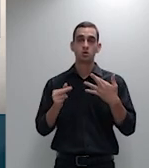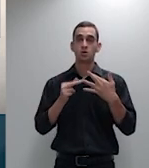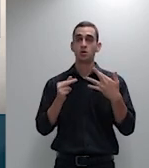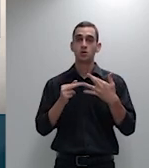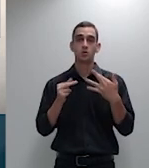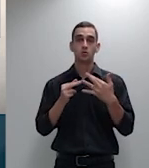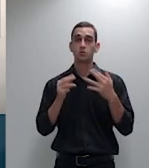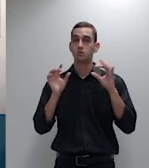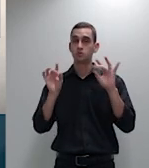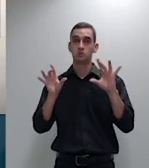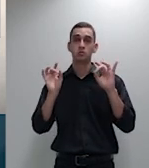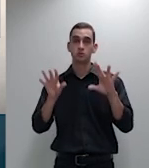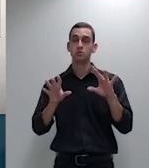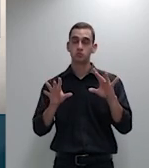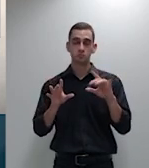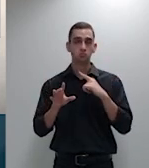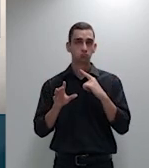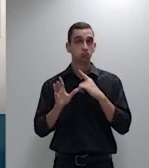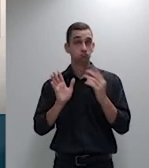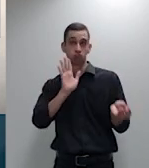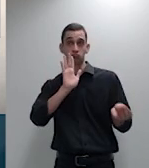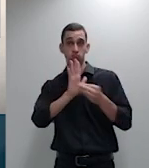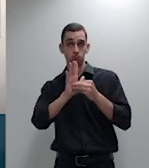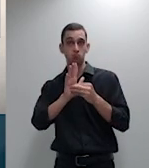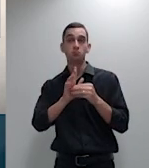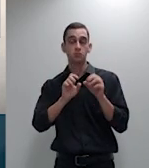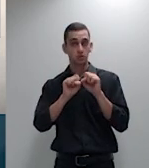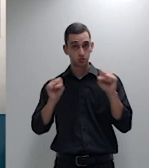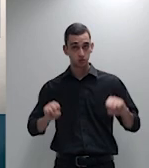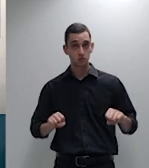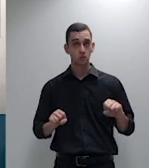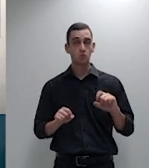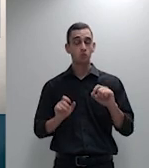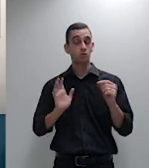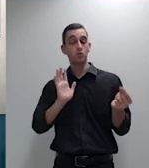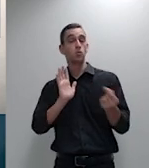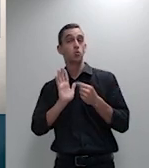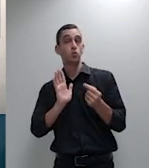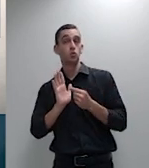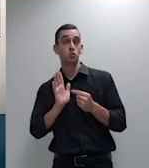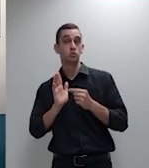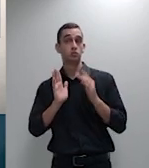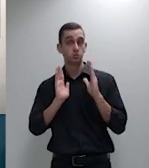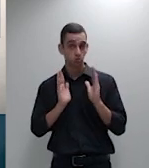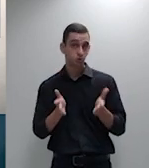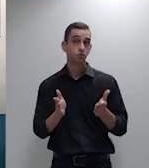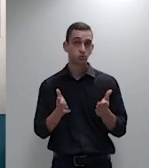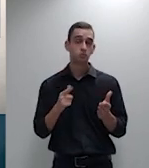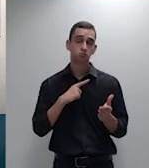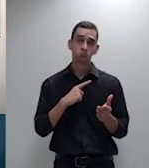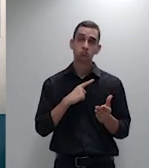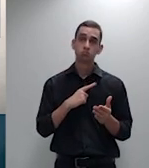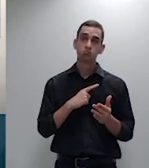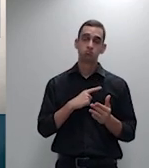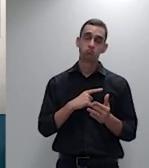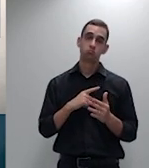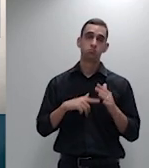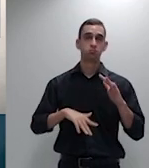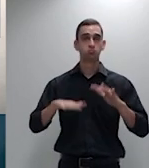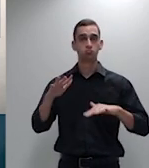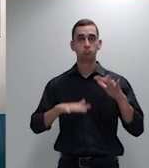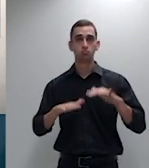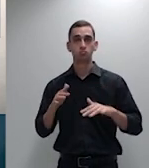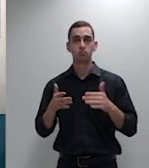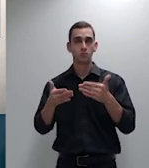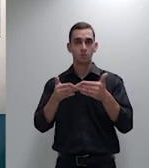852 no qual já houve muito embora obstado por um pedido de vista de